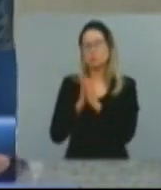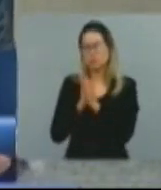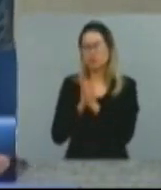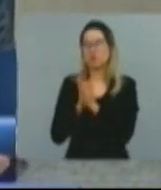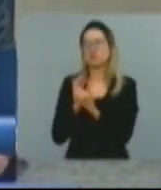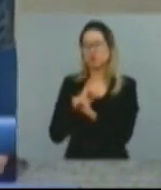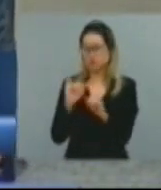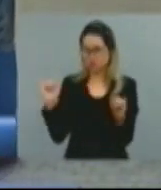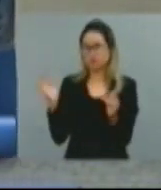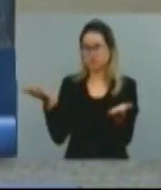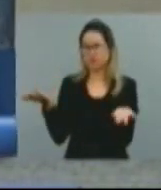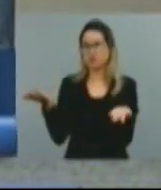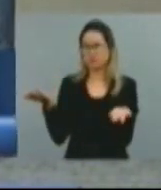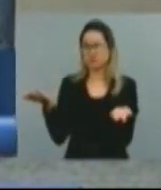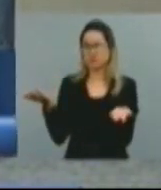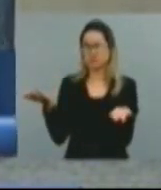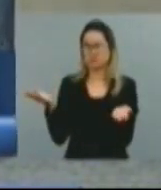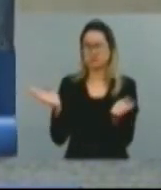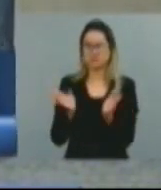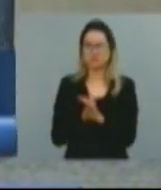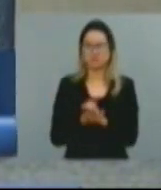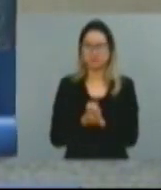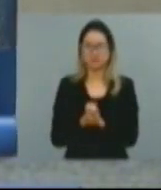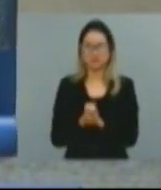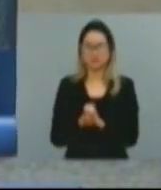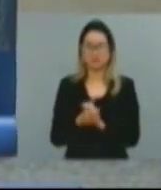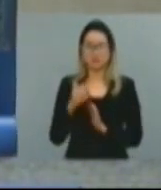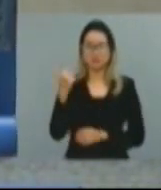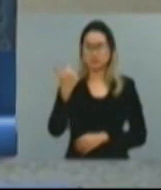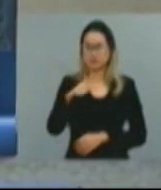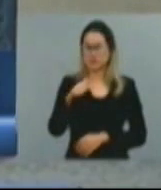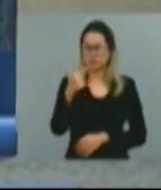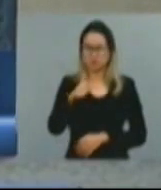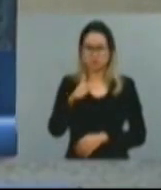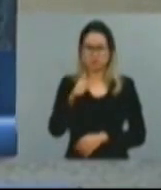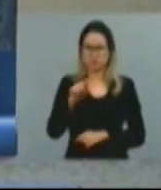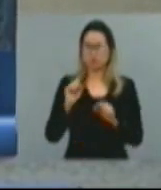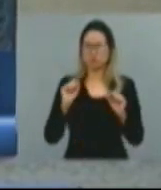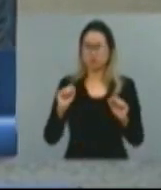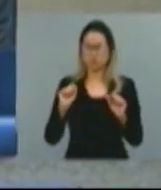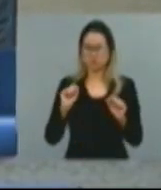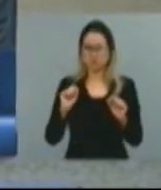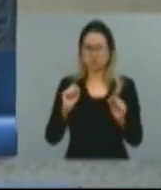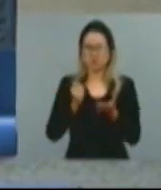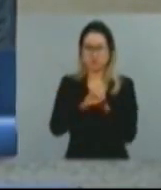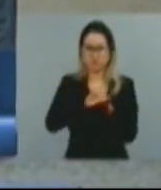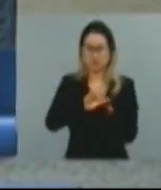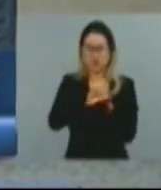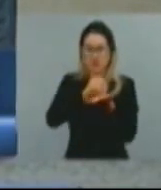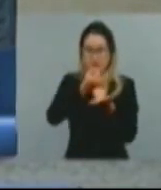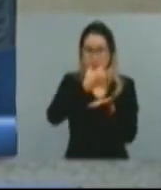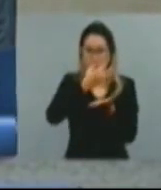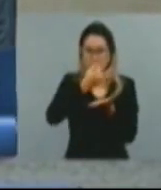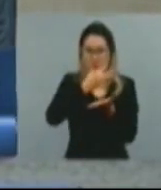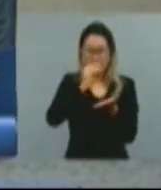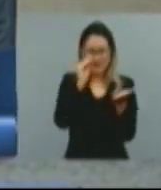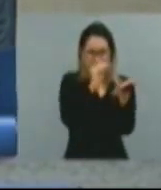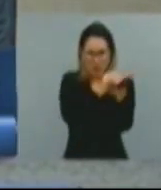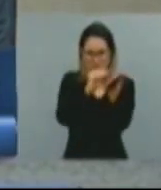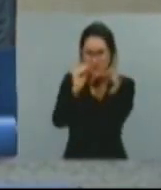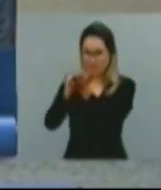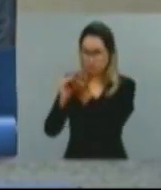equivocada. Só um instante. Então, não existe desabastecimento de remédios nos